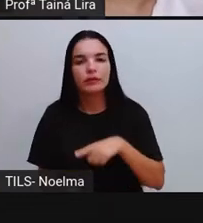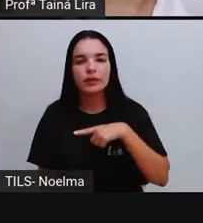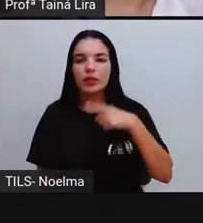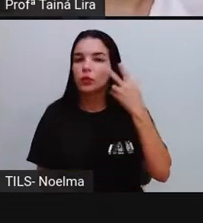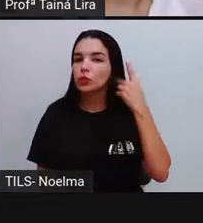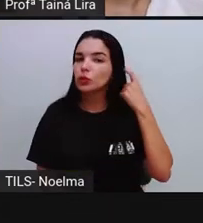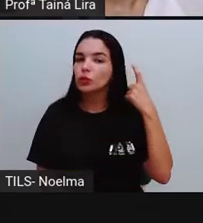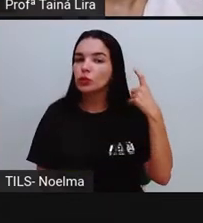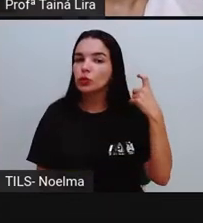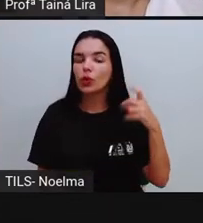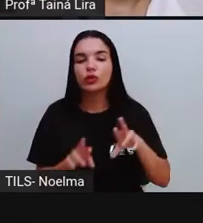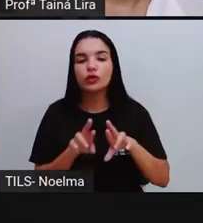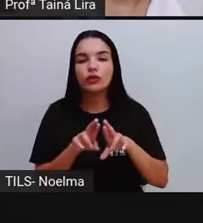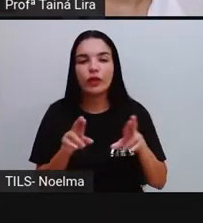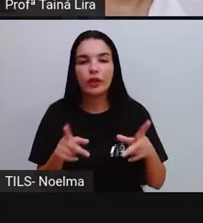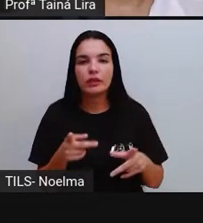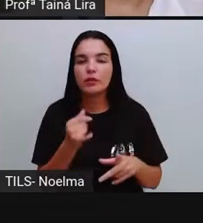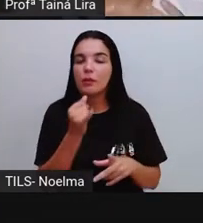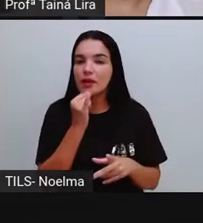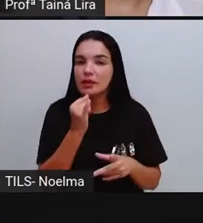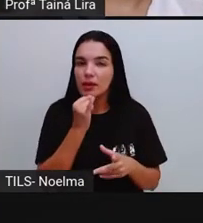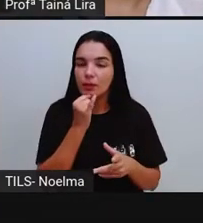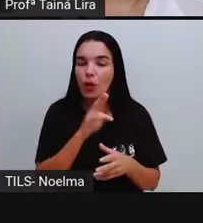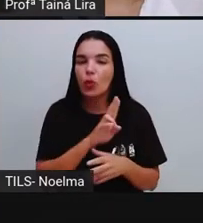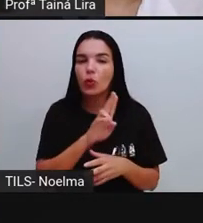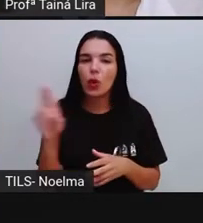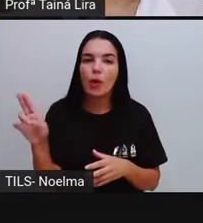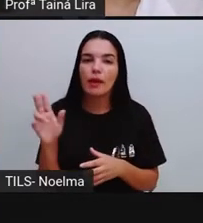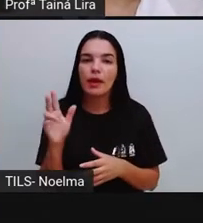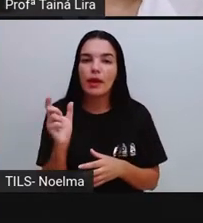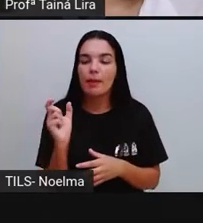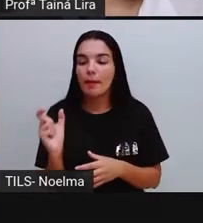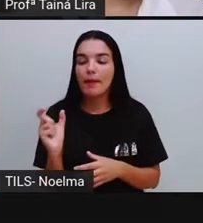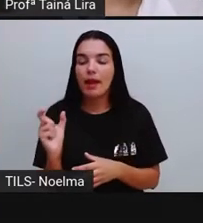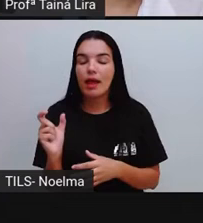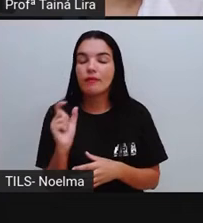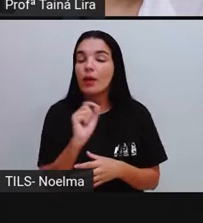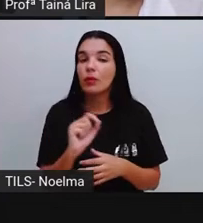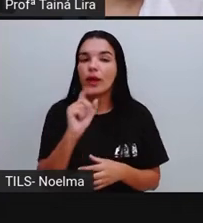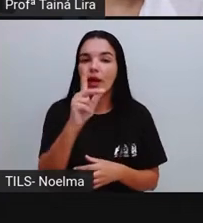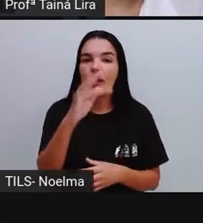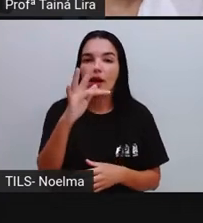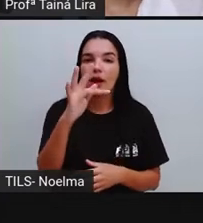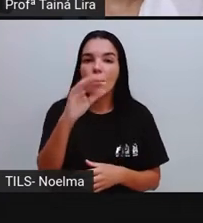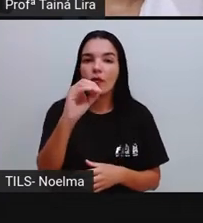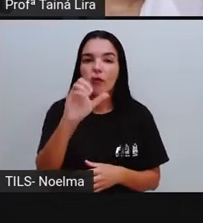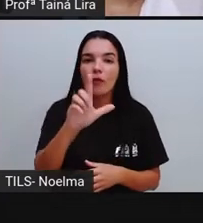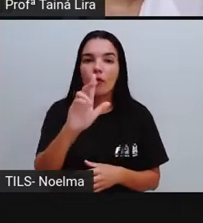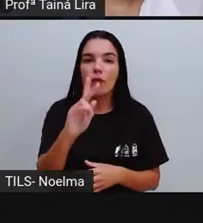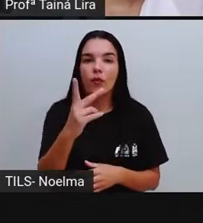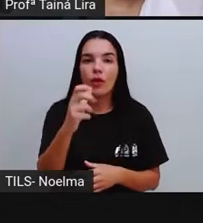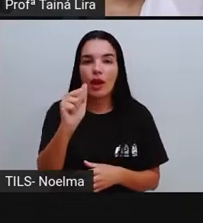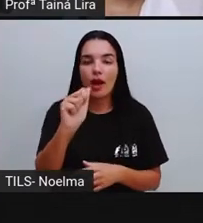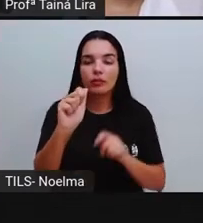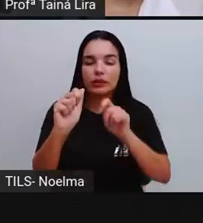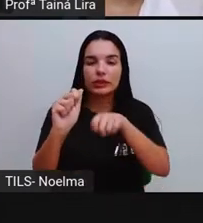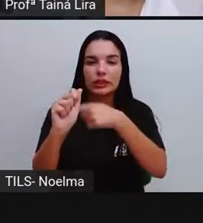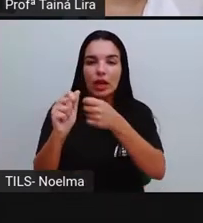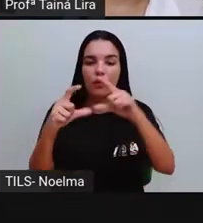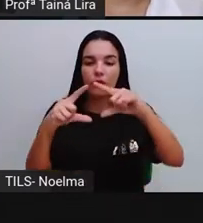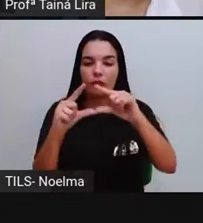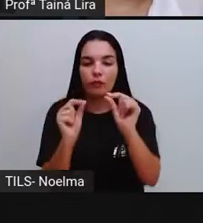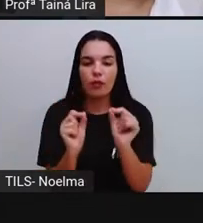Por exemplo, Então, O H, Ele junto com outras palavras, Vão formar som, Tá? Junto com outras letras,